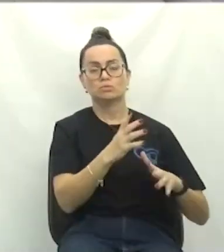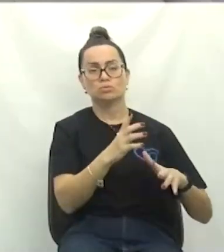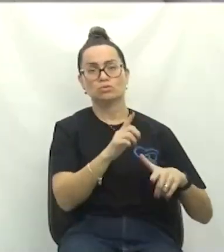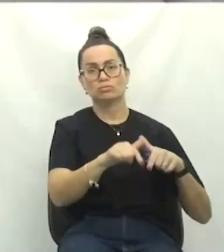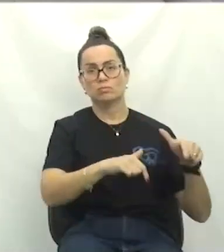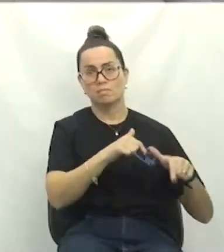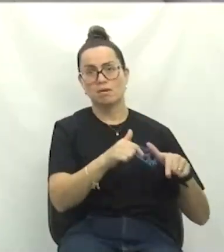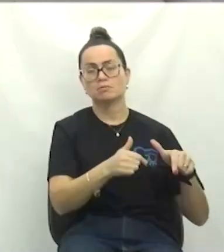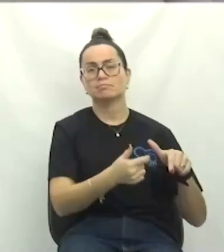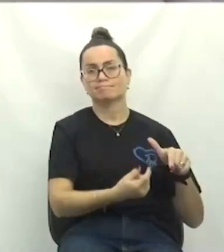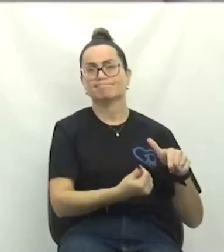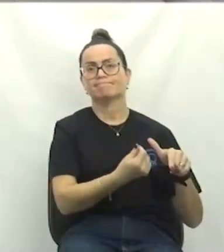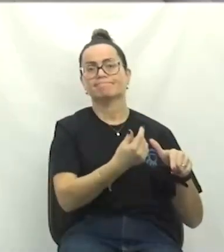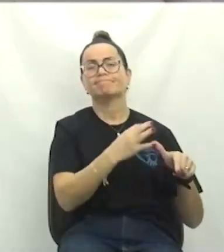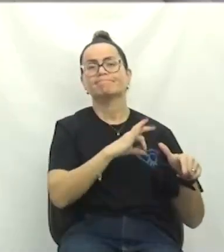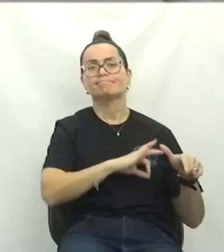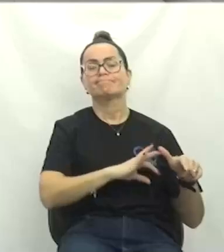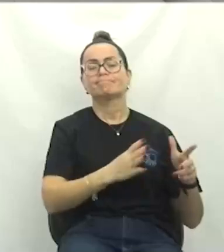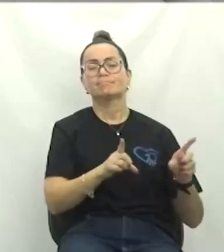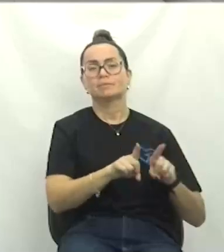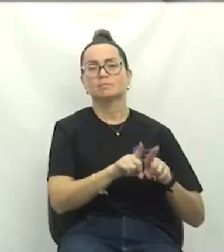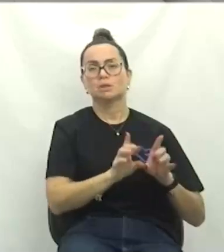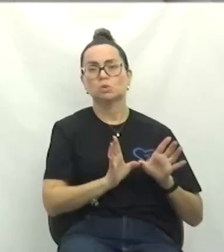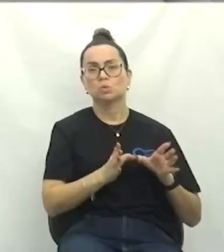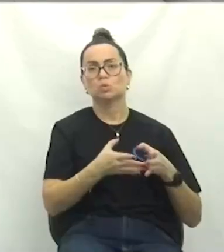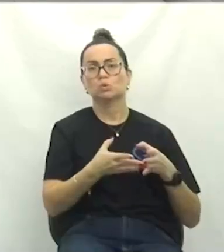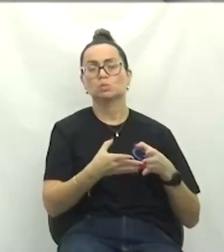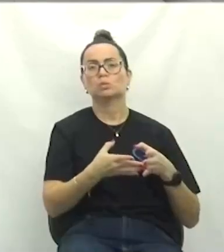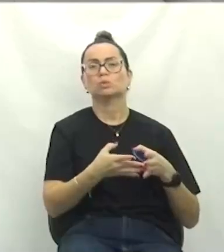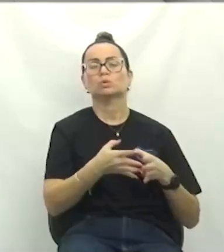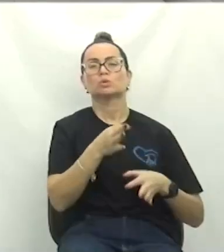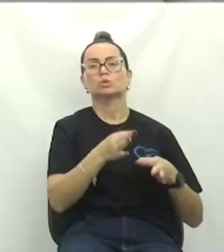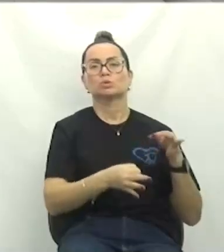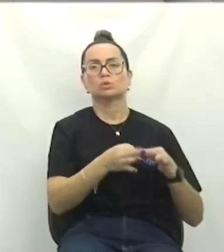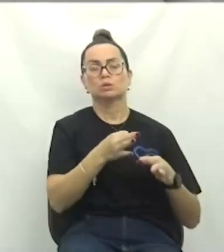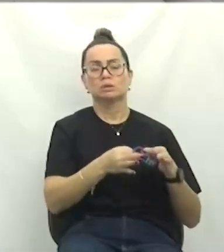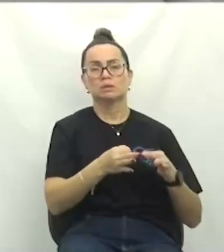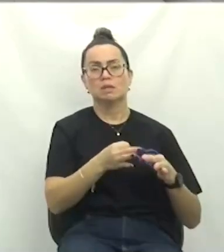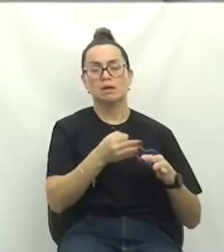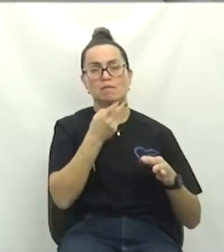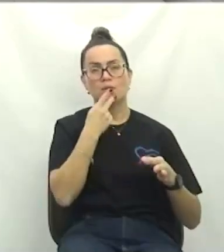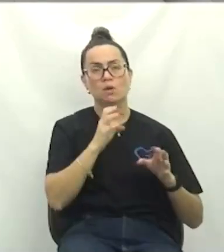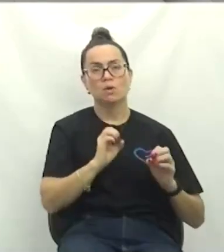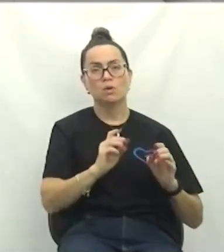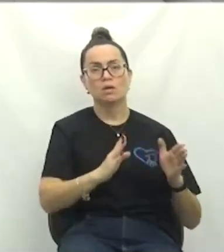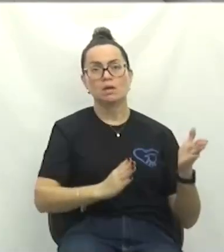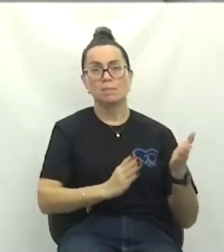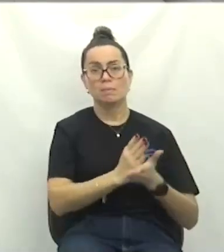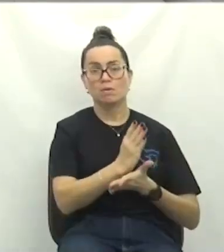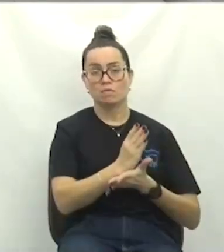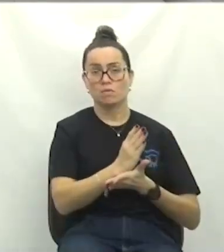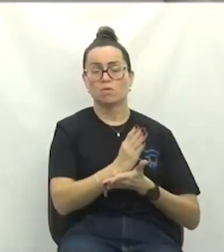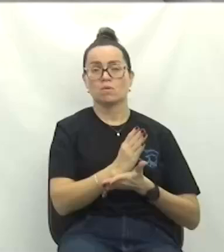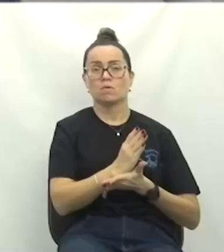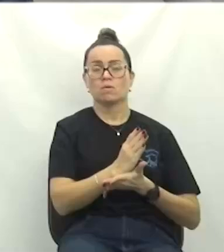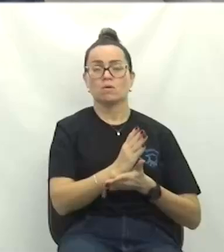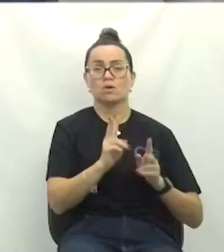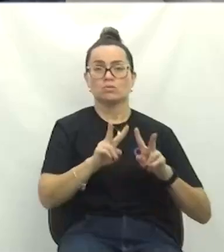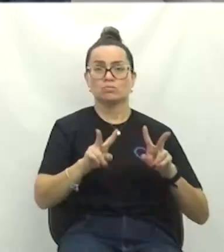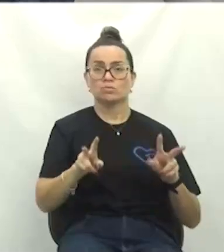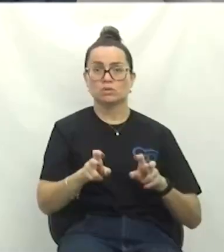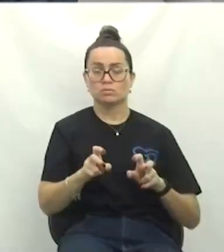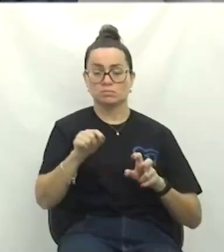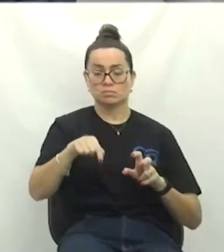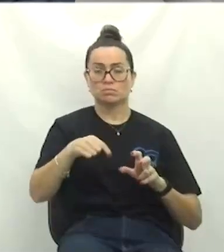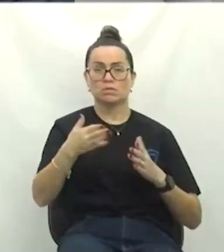A Comissão de Constituição e Justiça e Redação opinou pela aprovação e encaminhou ao